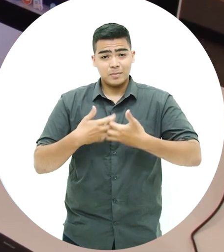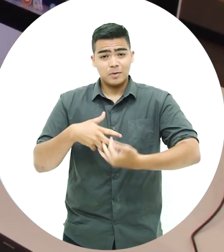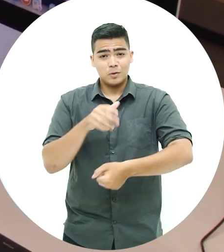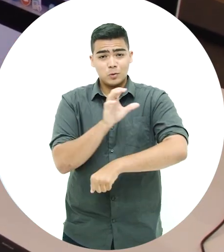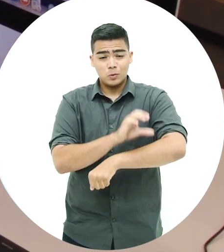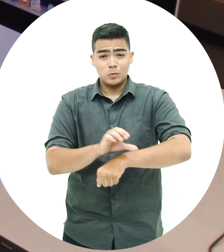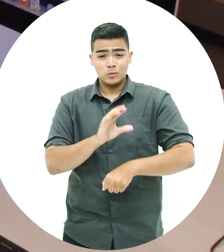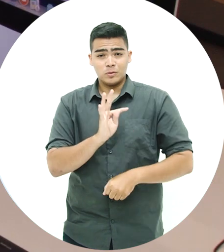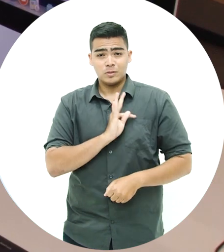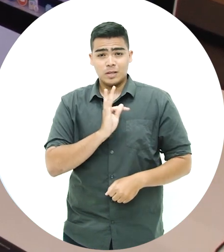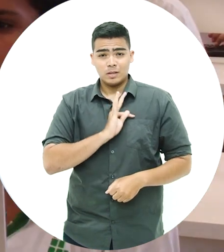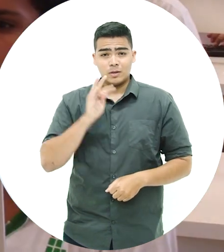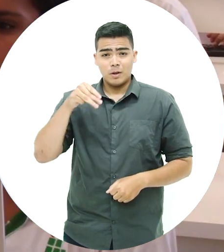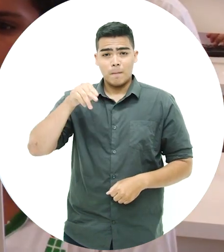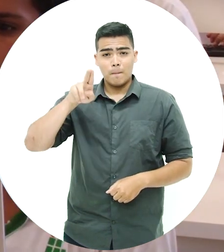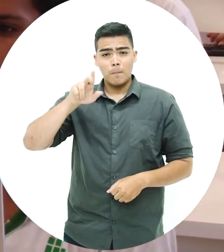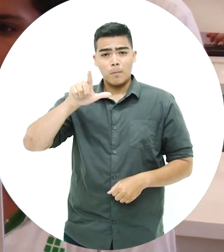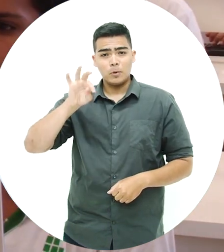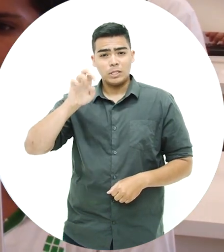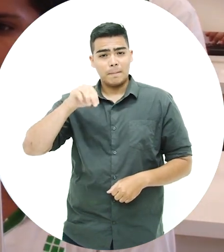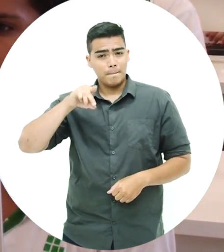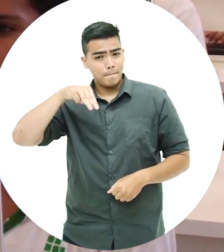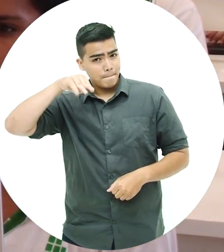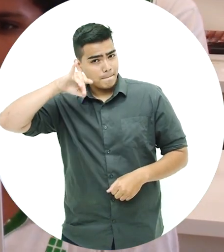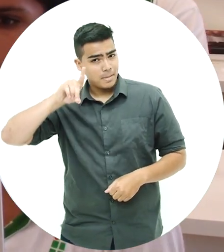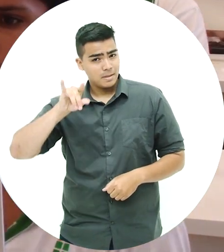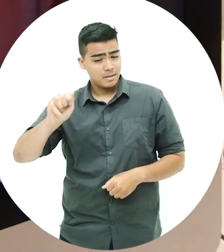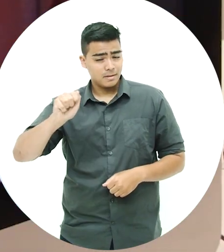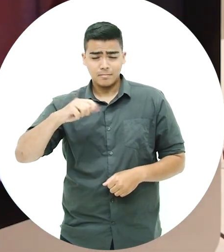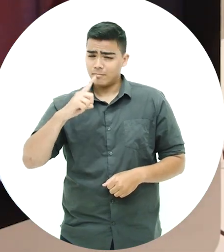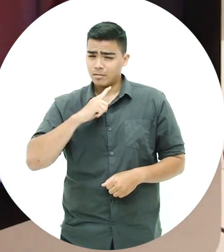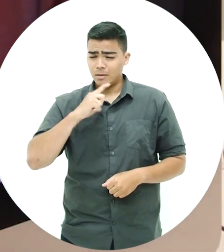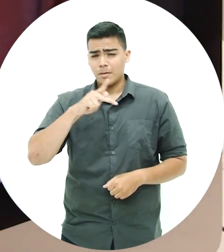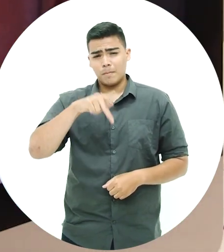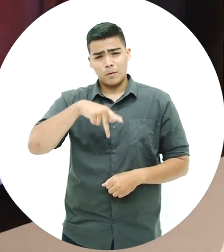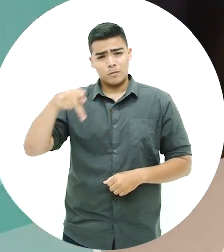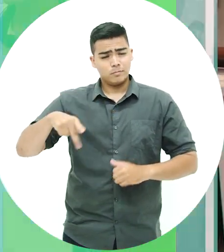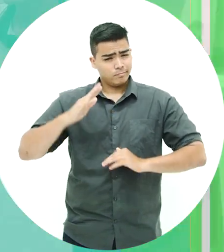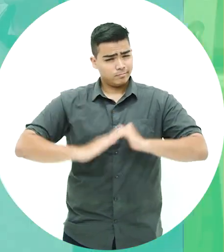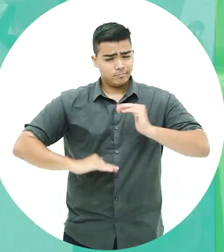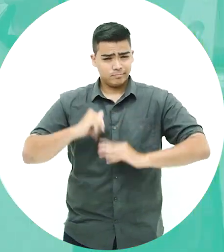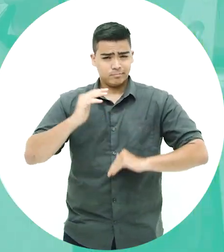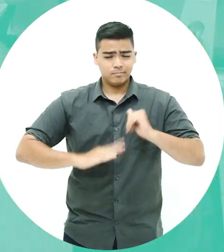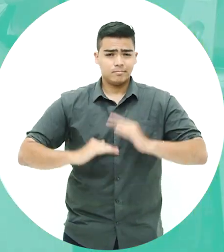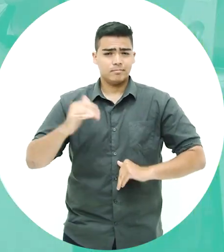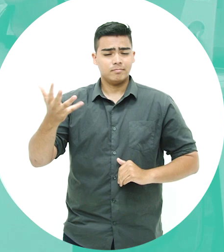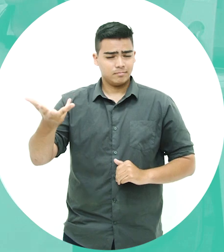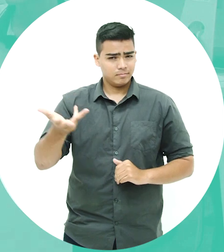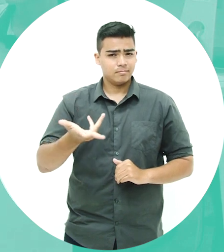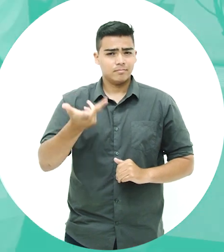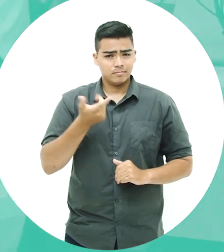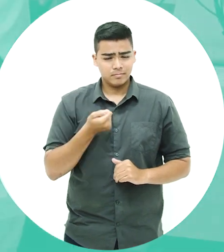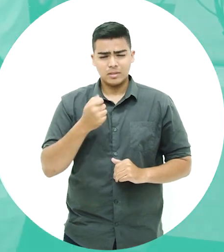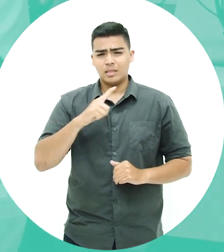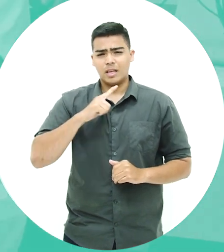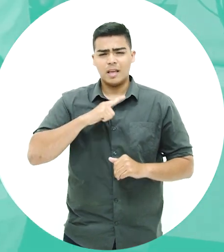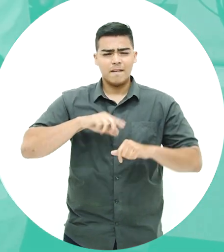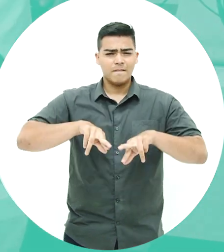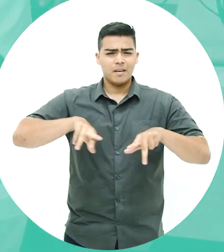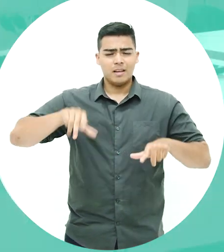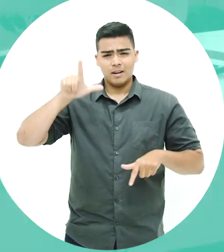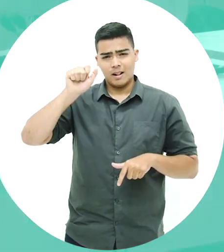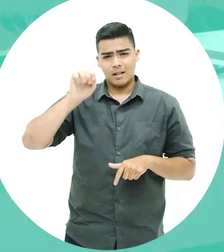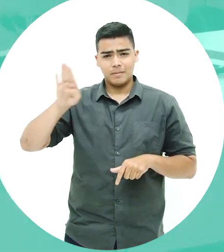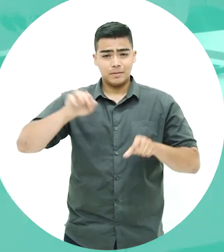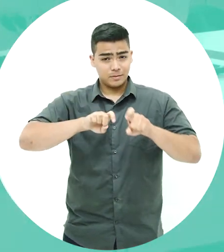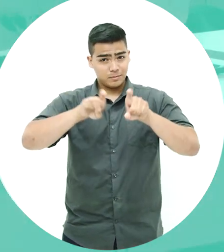No IFPB, o curso técnico em multimídia é formado por um qualificado corpo docente. São diversos laboratórios que irão preparar